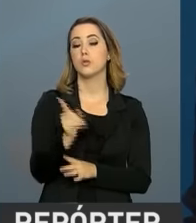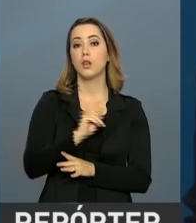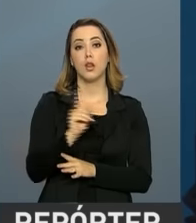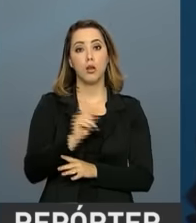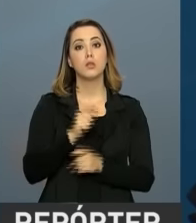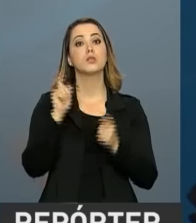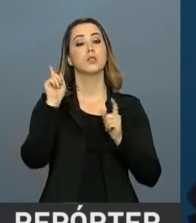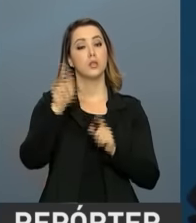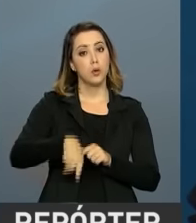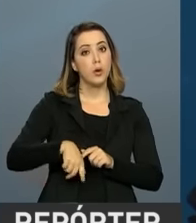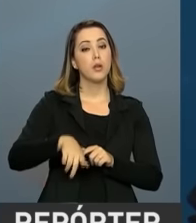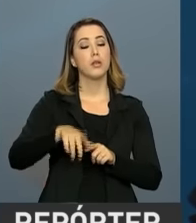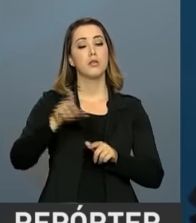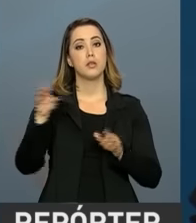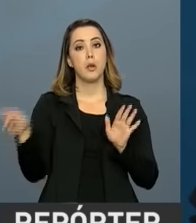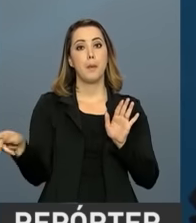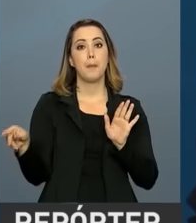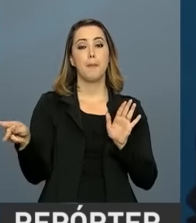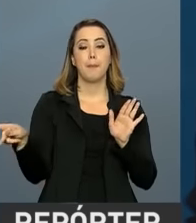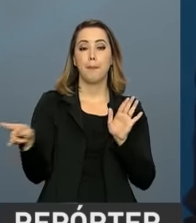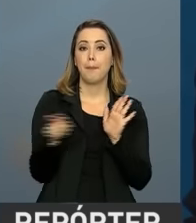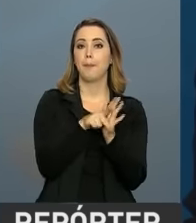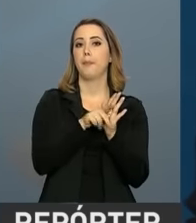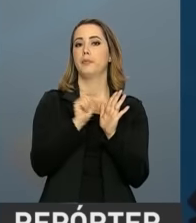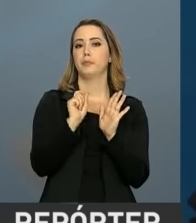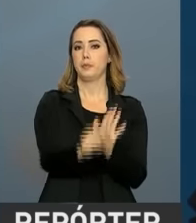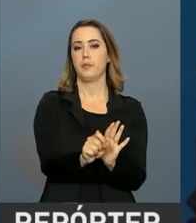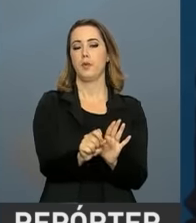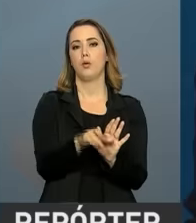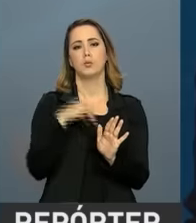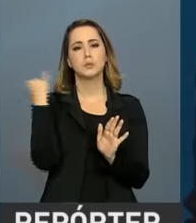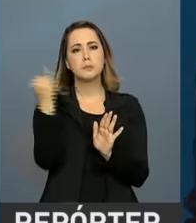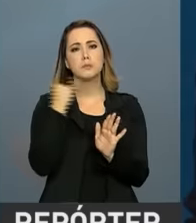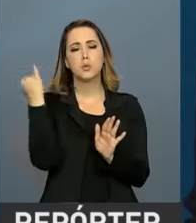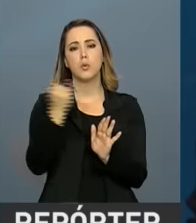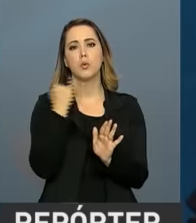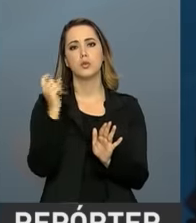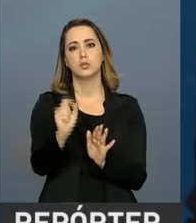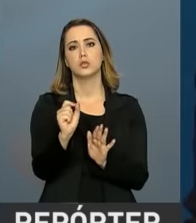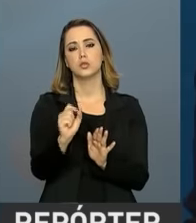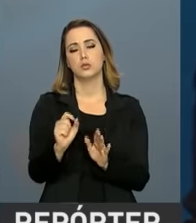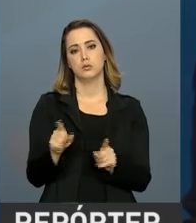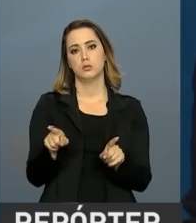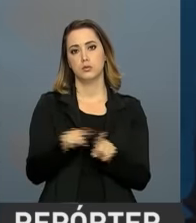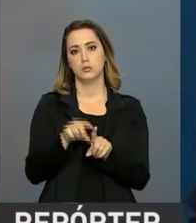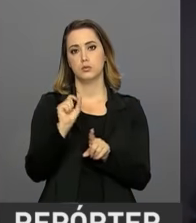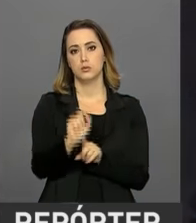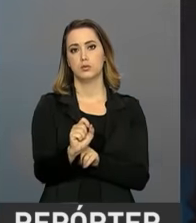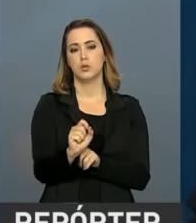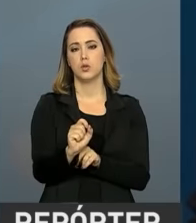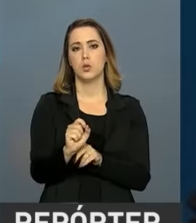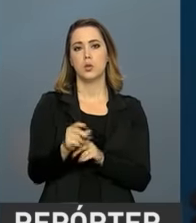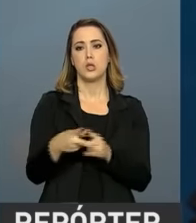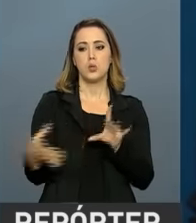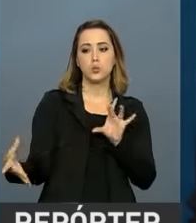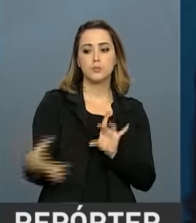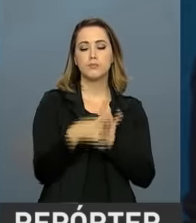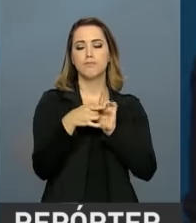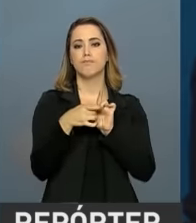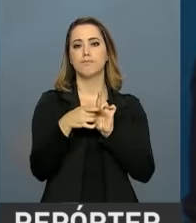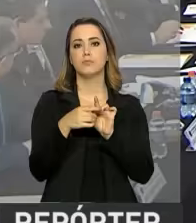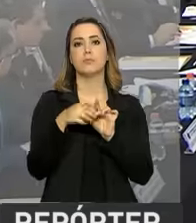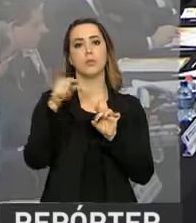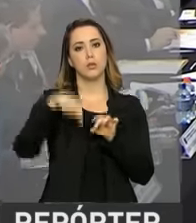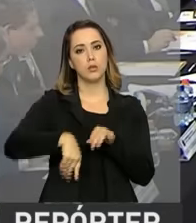é traço essencial, fundamental, importante, inafastável na